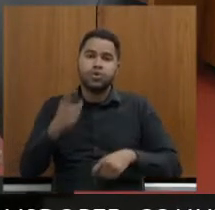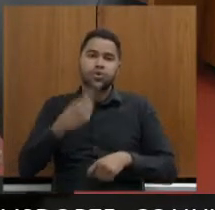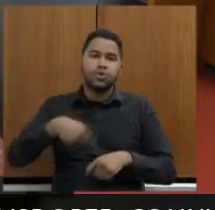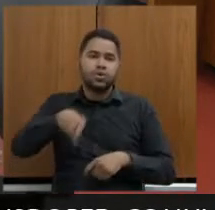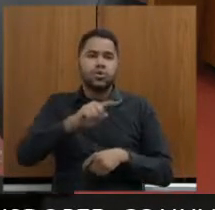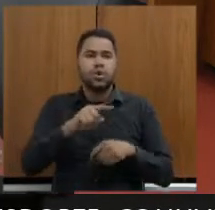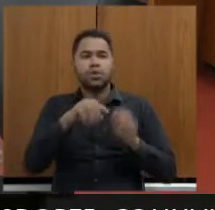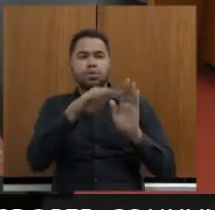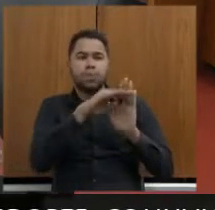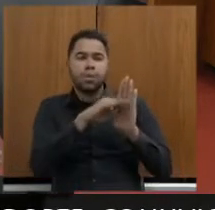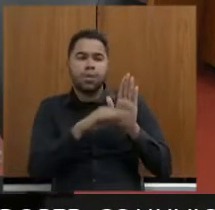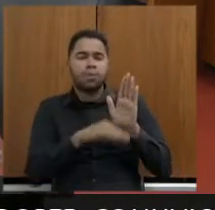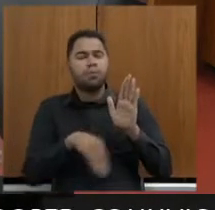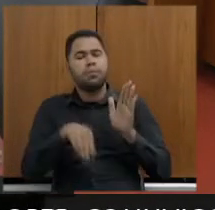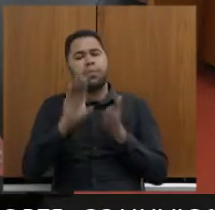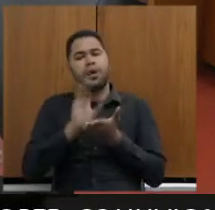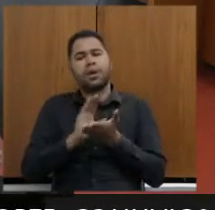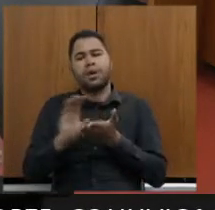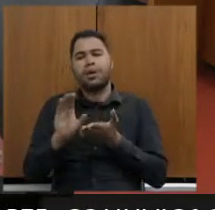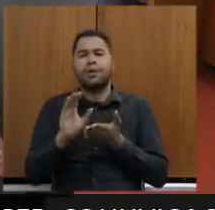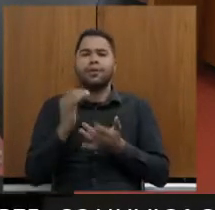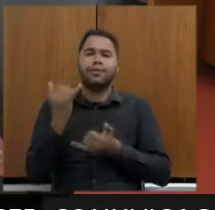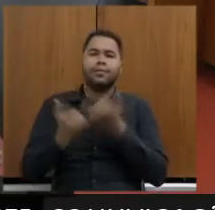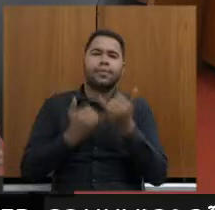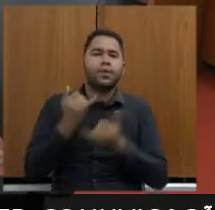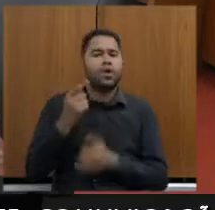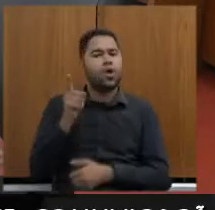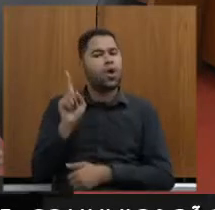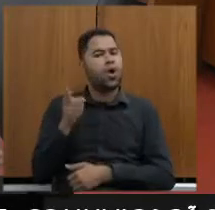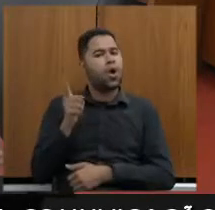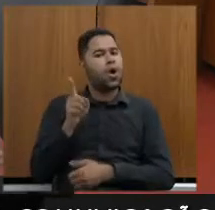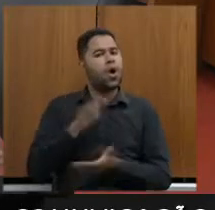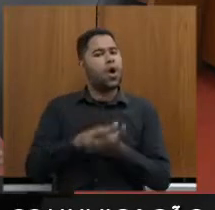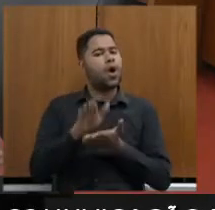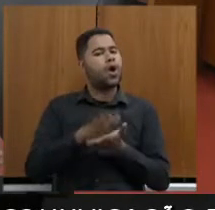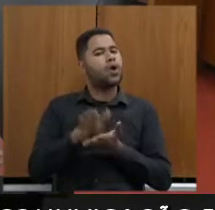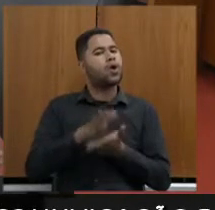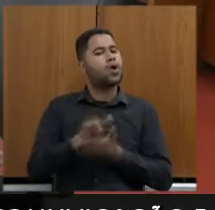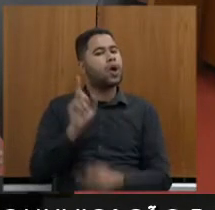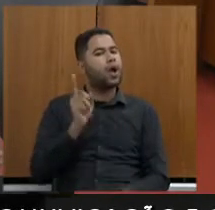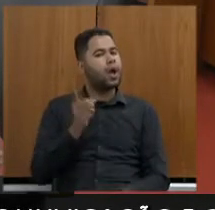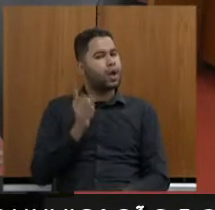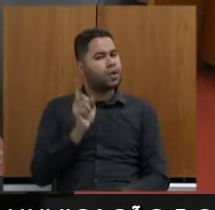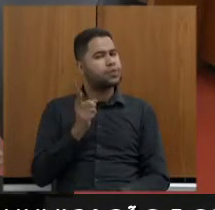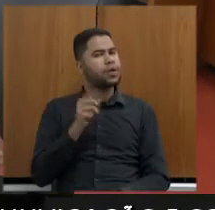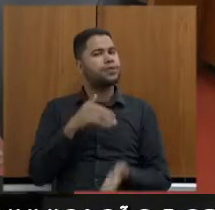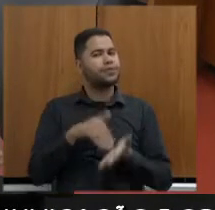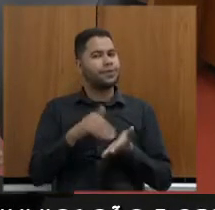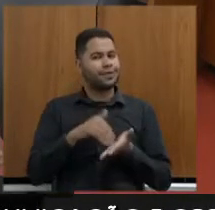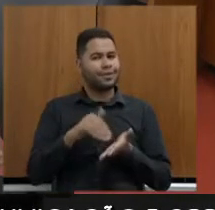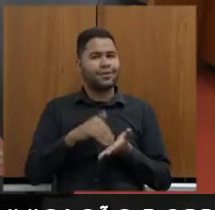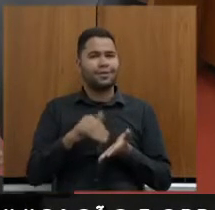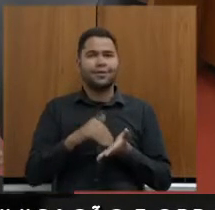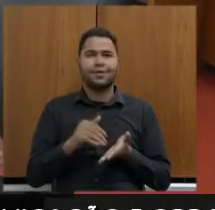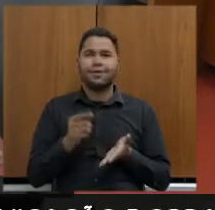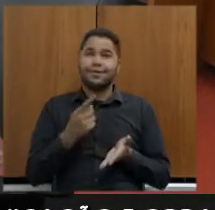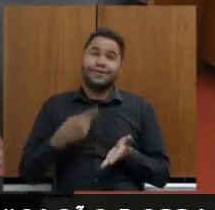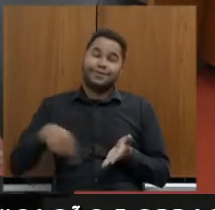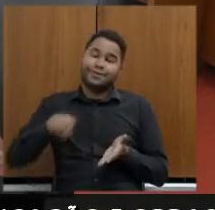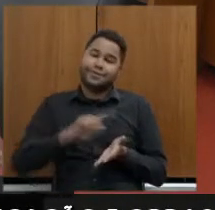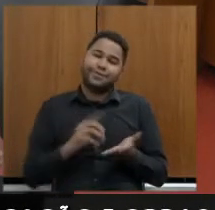equacionar mais recursos, o pessoal brinca, fala, Marcato, vocês estão gastando muito dinheiro lá na secretaria, aqui a gente,